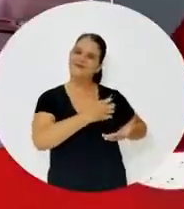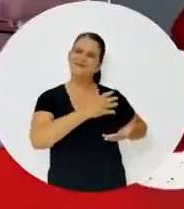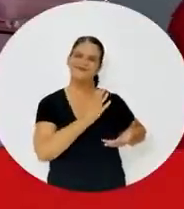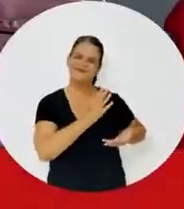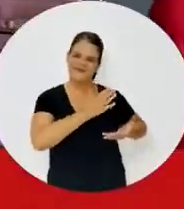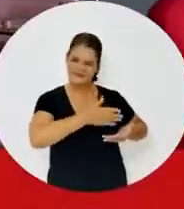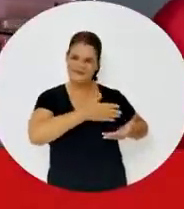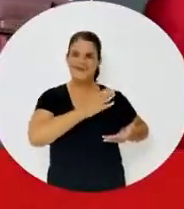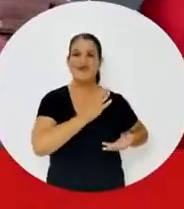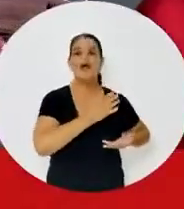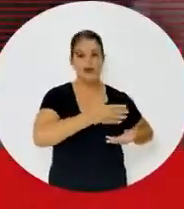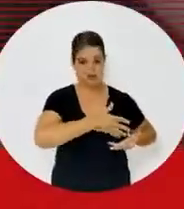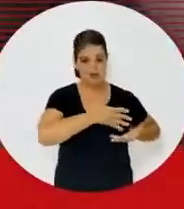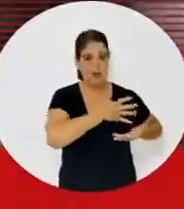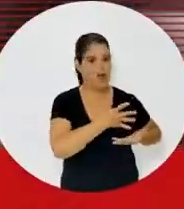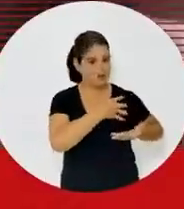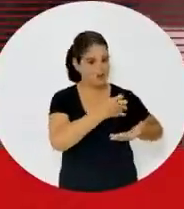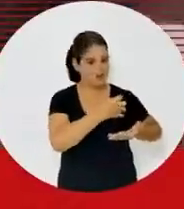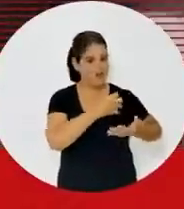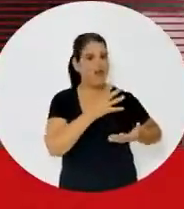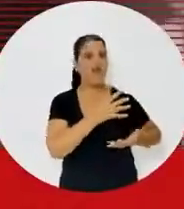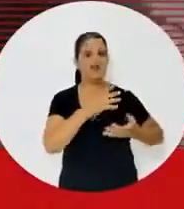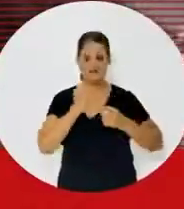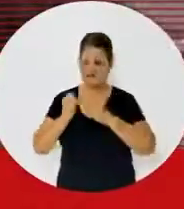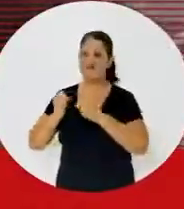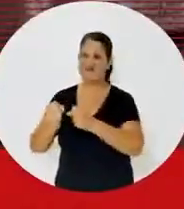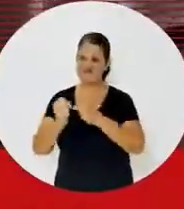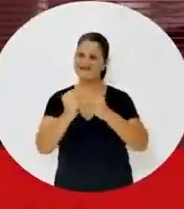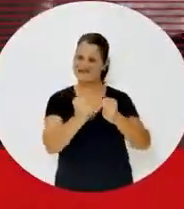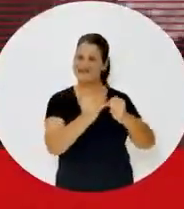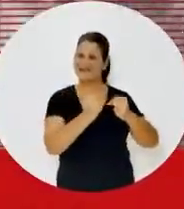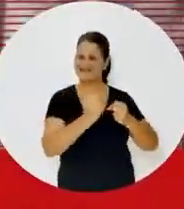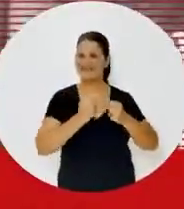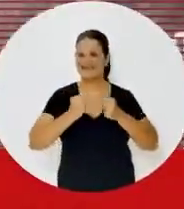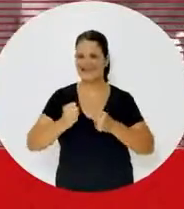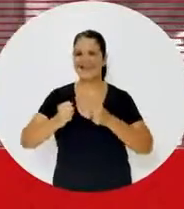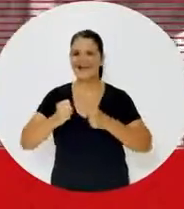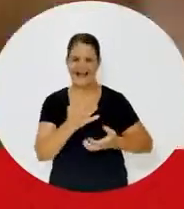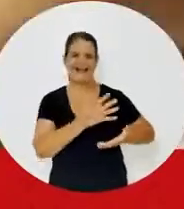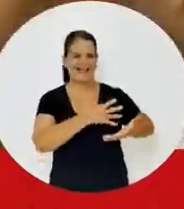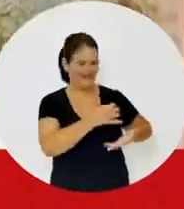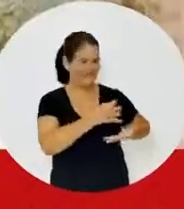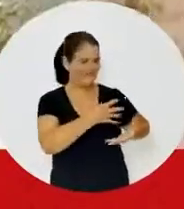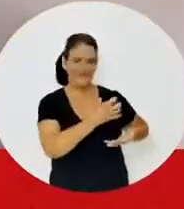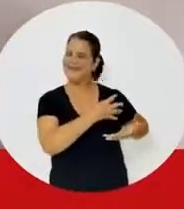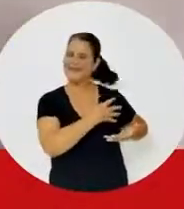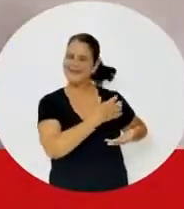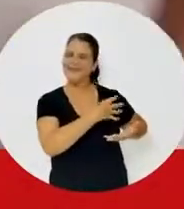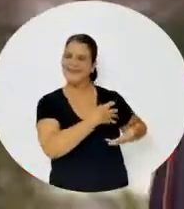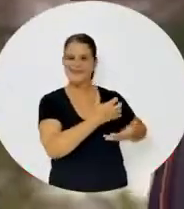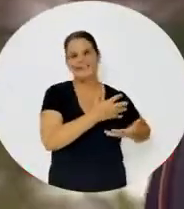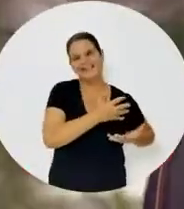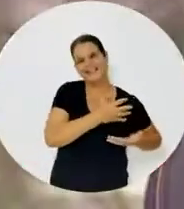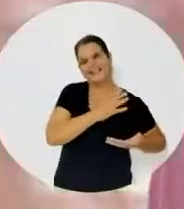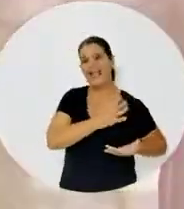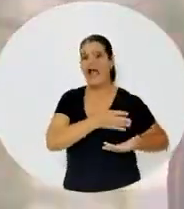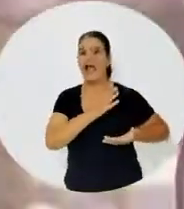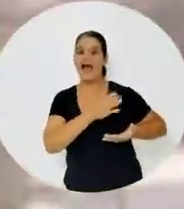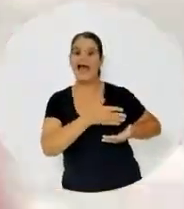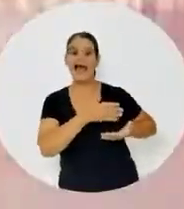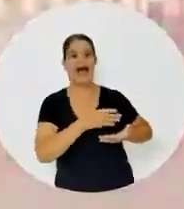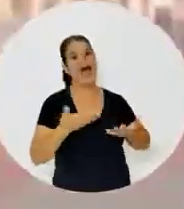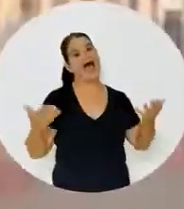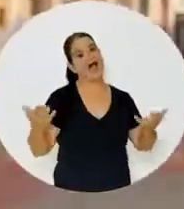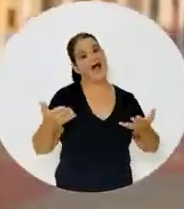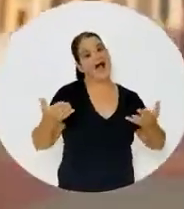tu, bate coração Oi, tu, tu, pode bater Oi, tu, tu, tu, coração